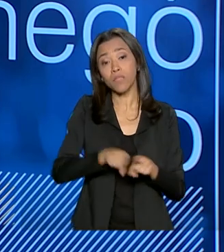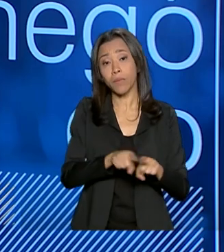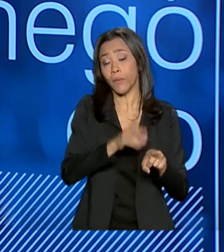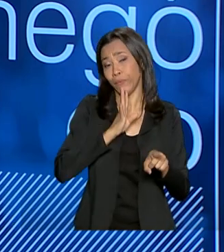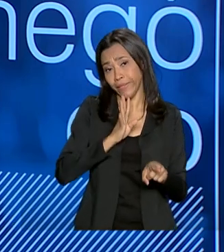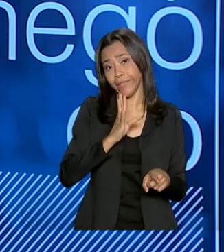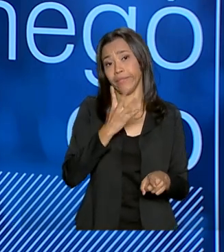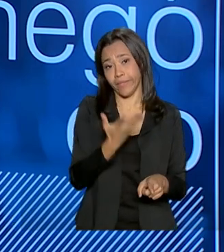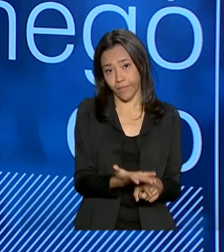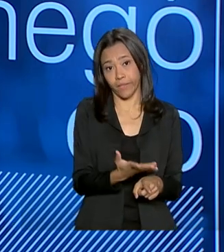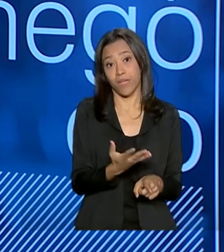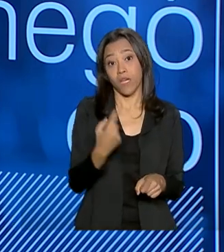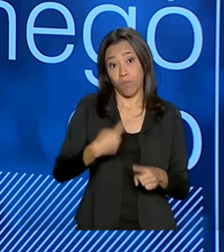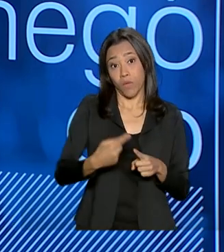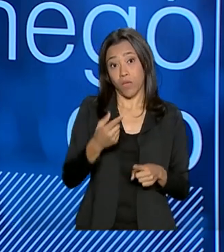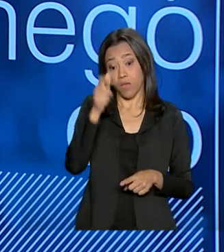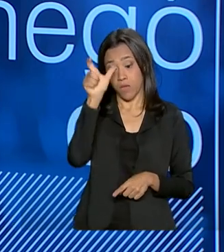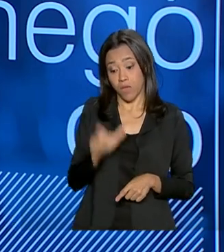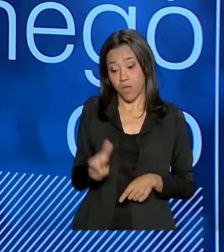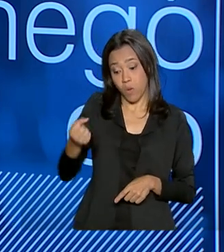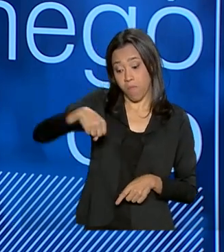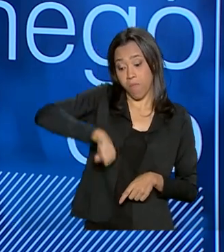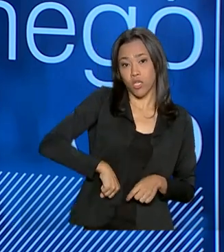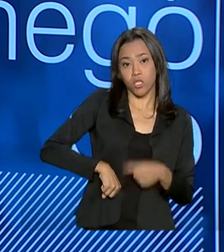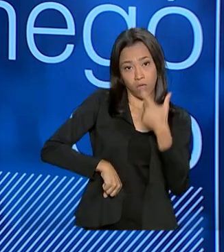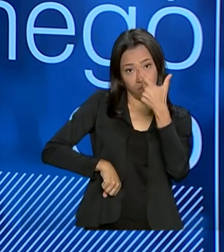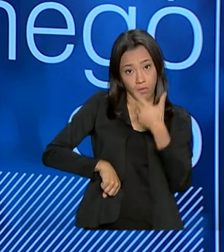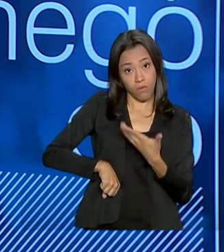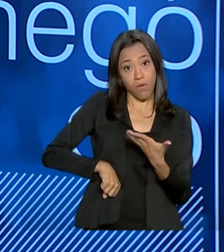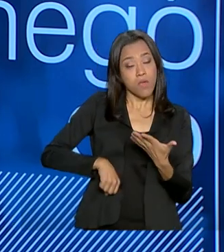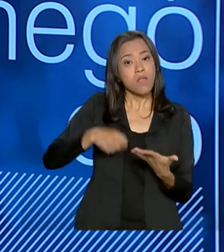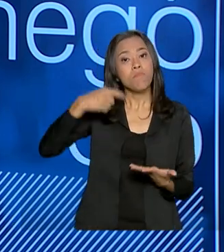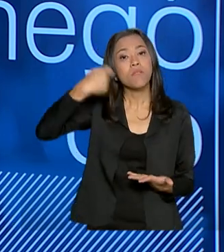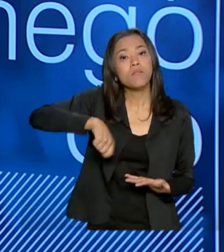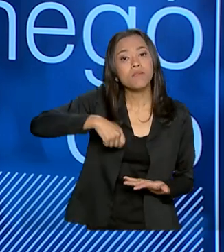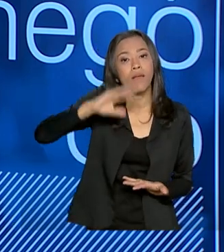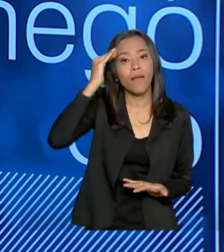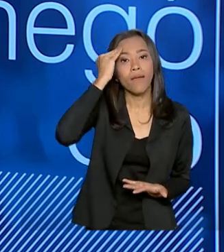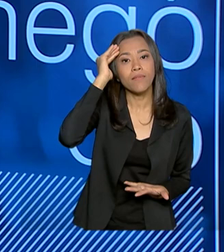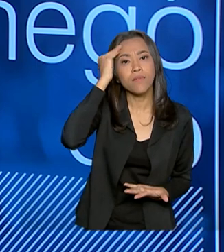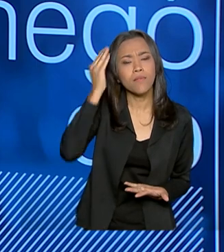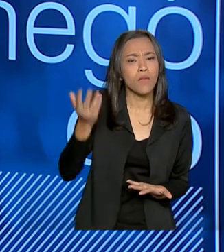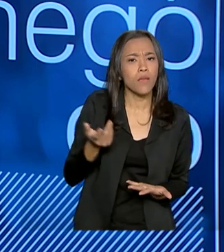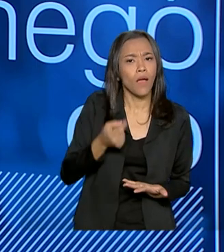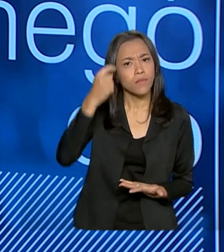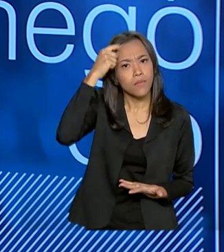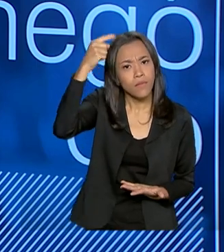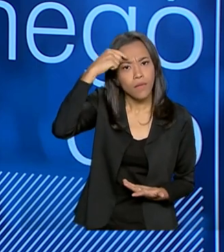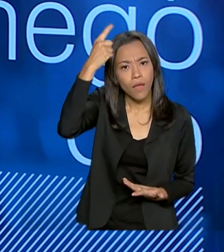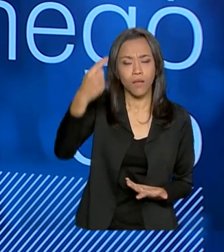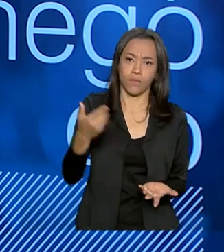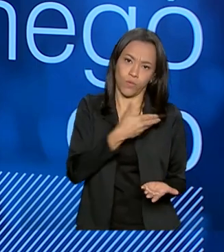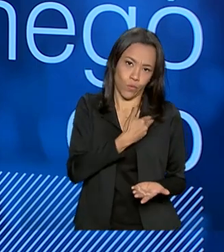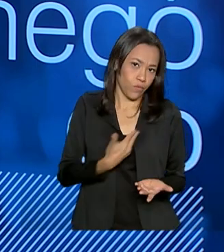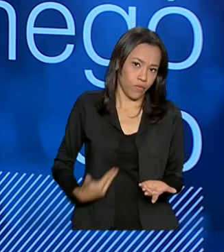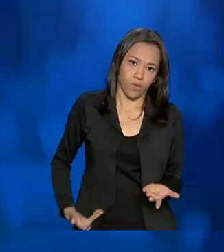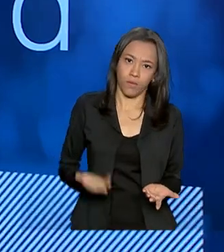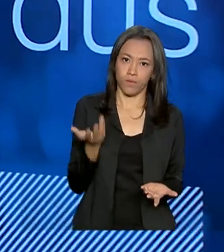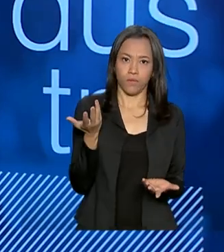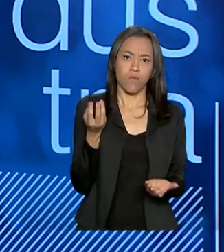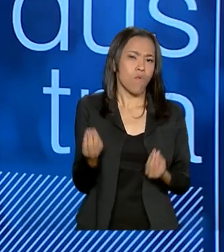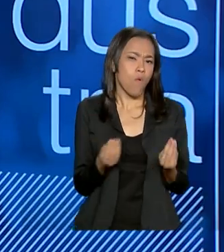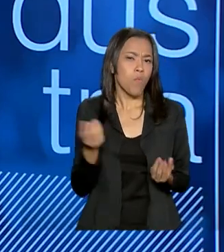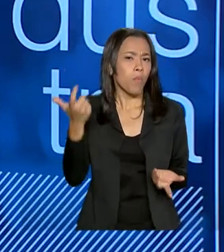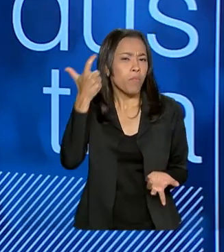A grande tarefa do embaixador é ele ter que entender a psicologia do governo, né? Entender como é que esse governo